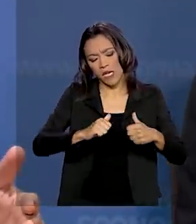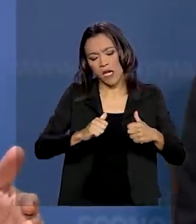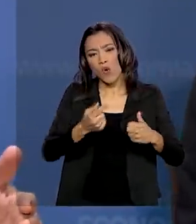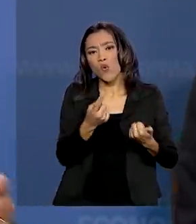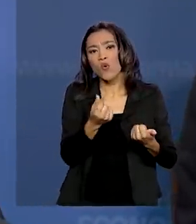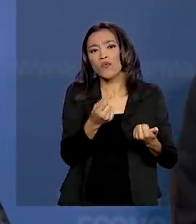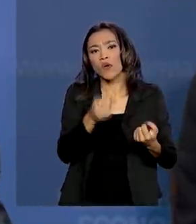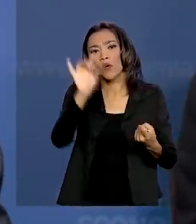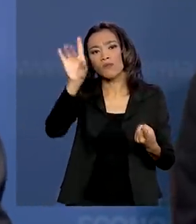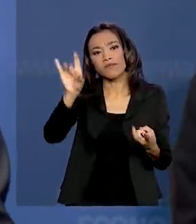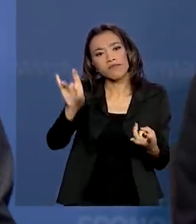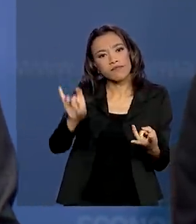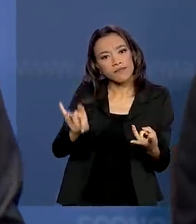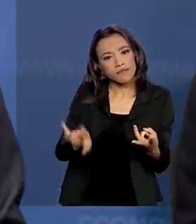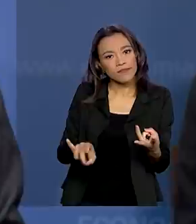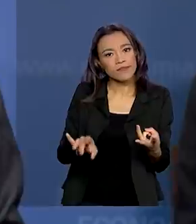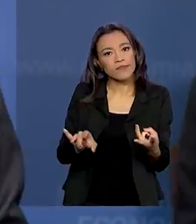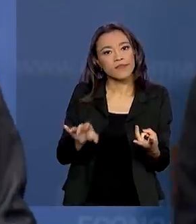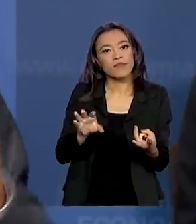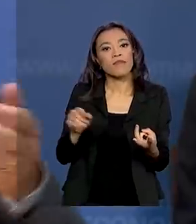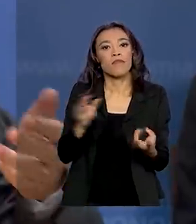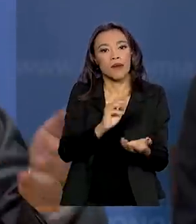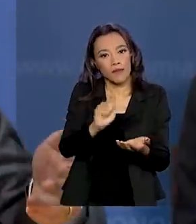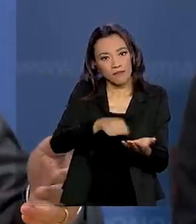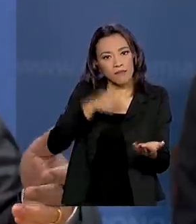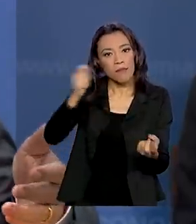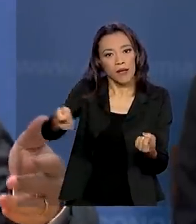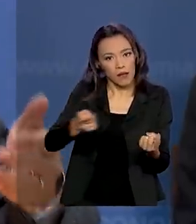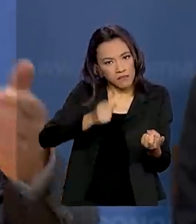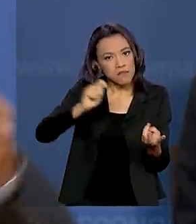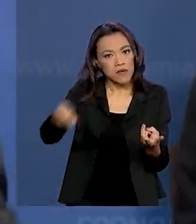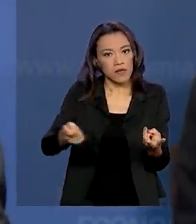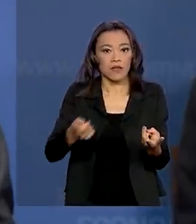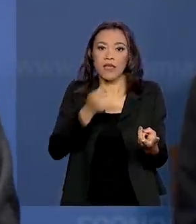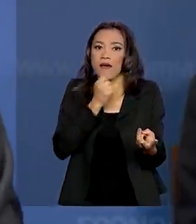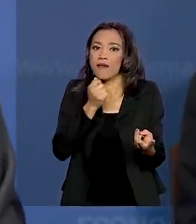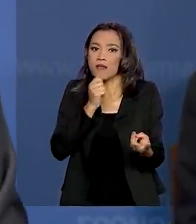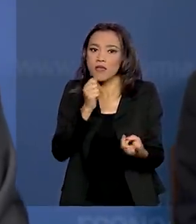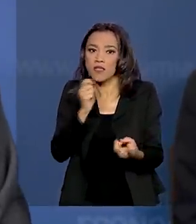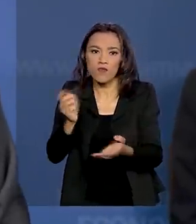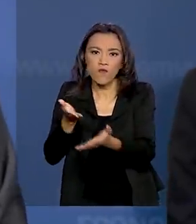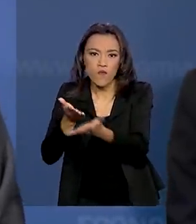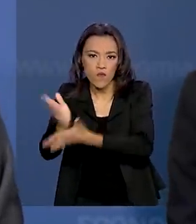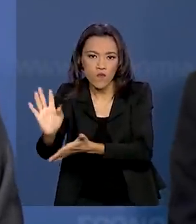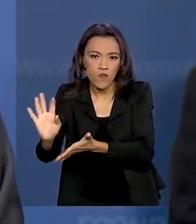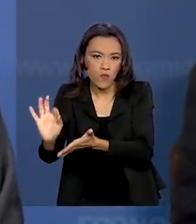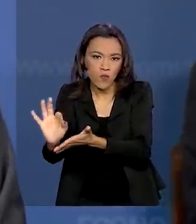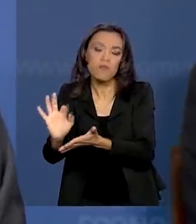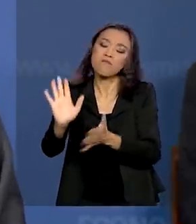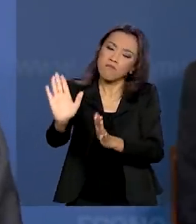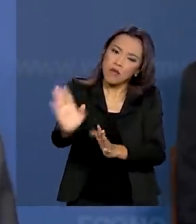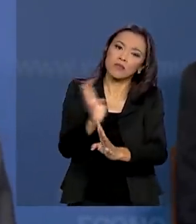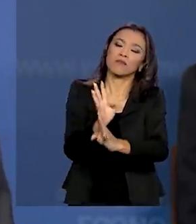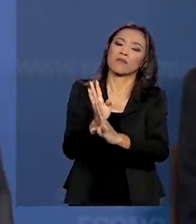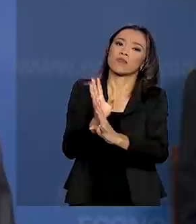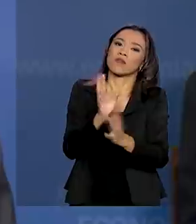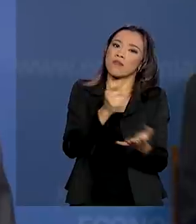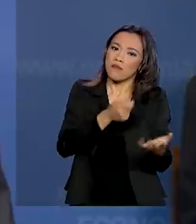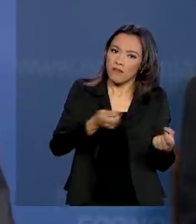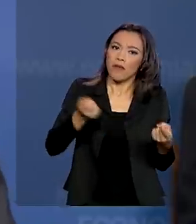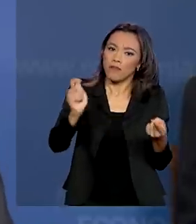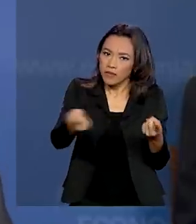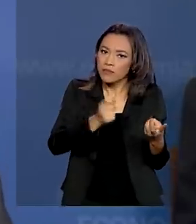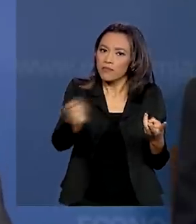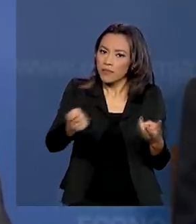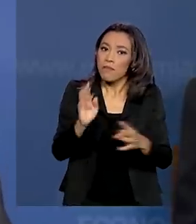específico de adiantamento para que a pessoa, mesmo aquela que esteja na fila, possam